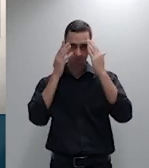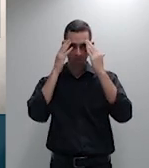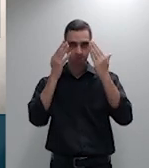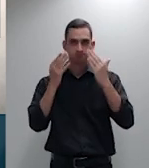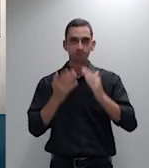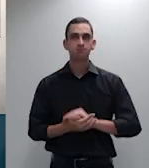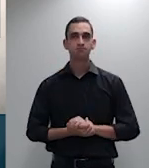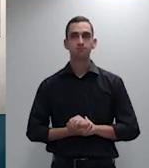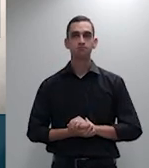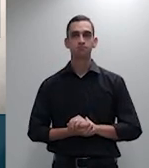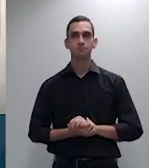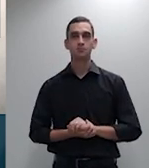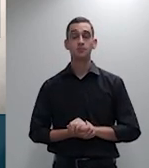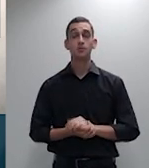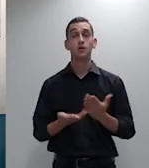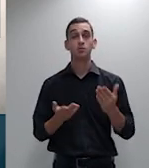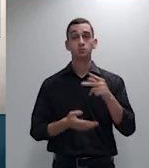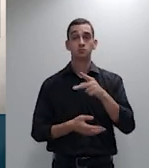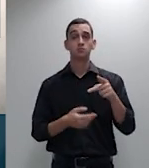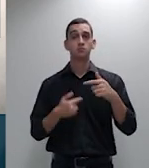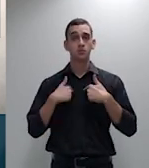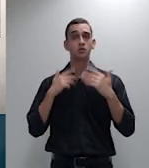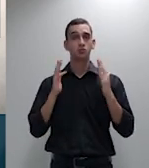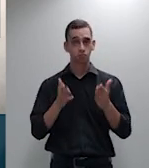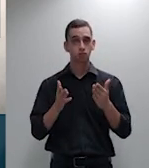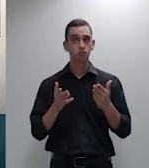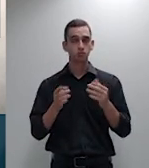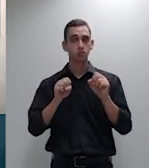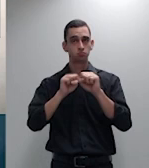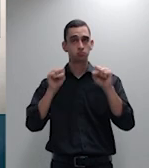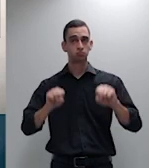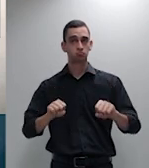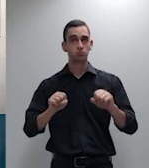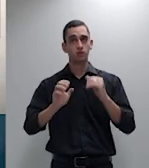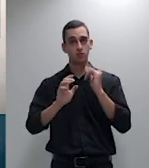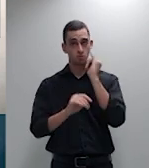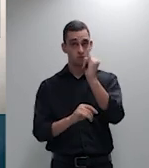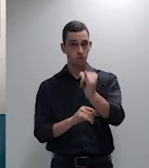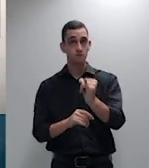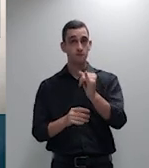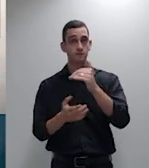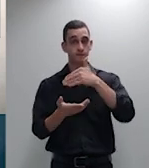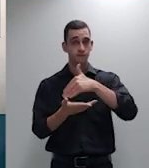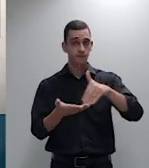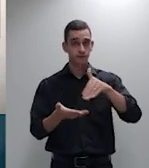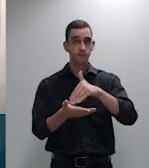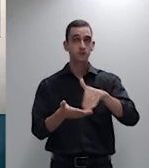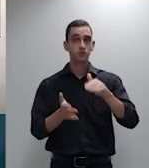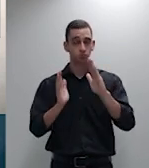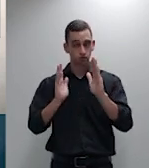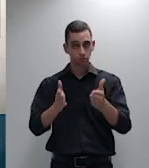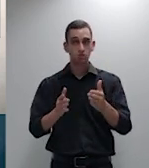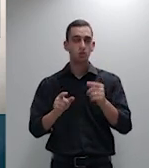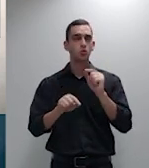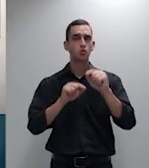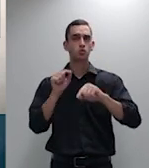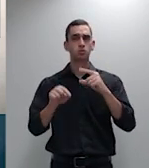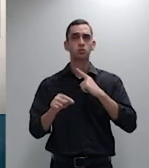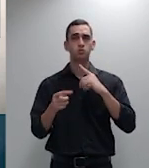Presidente, já apontei à secretaria o feito que eu havia adiado, que é um ERESP.